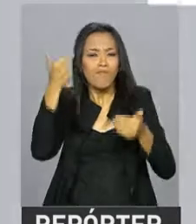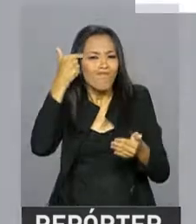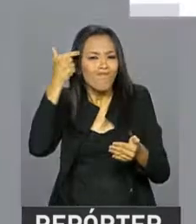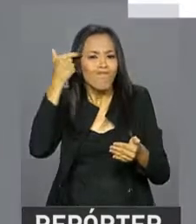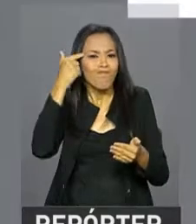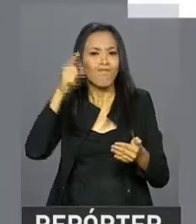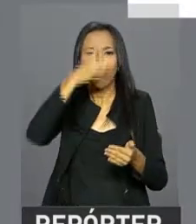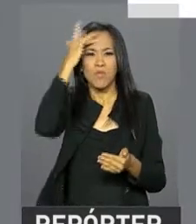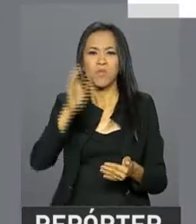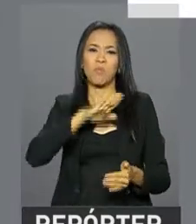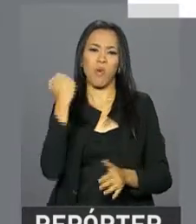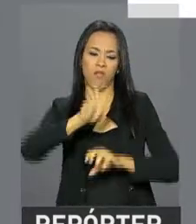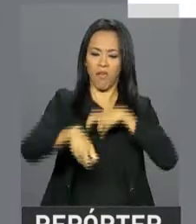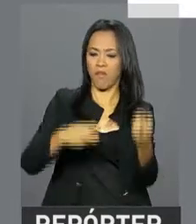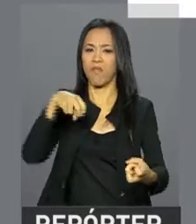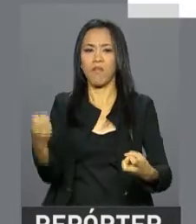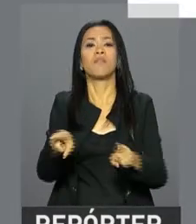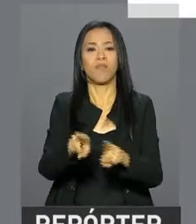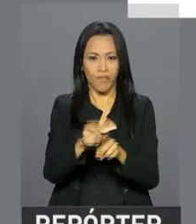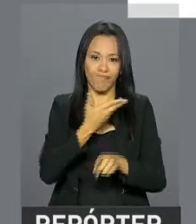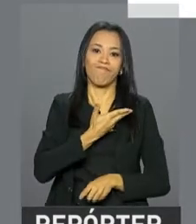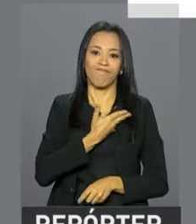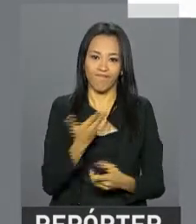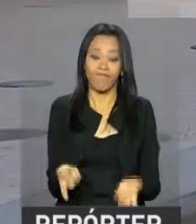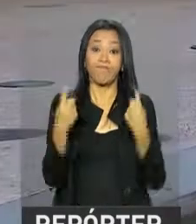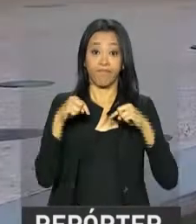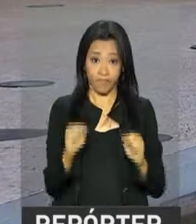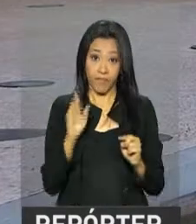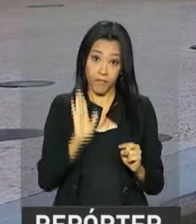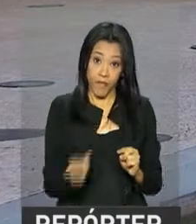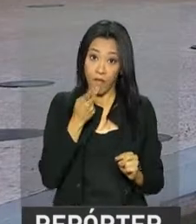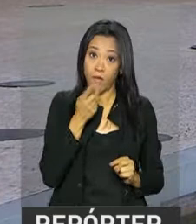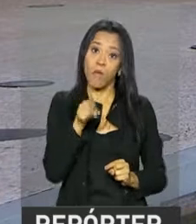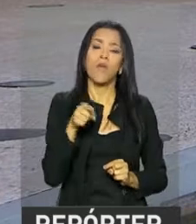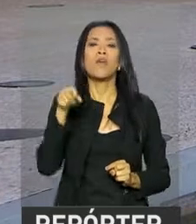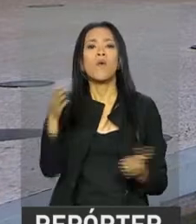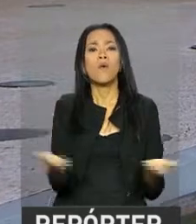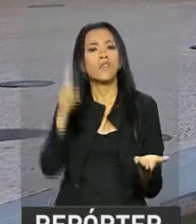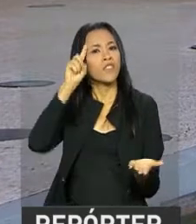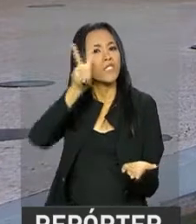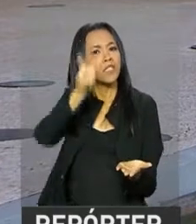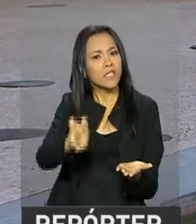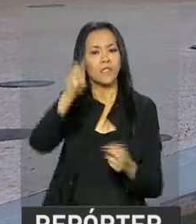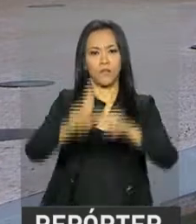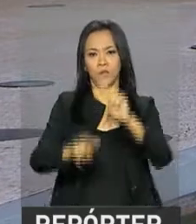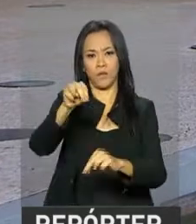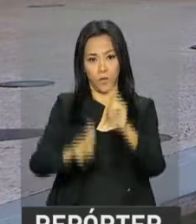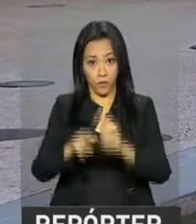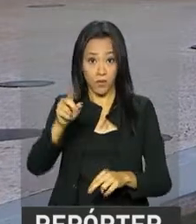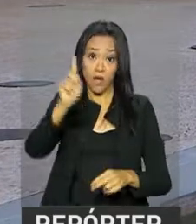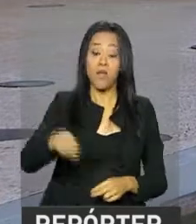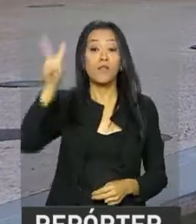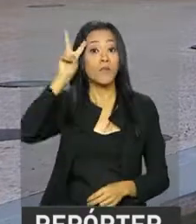vítimas, aos familiares e aos amigos. Bom, Leandro, como você falou, nesse dia 5 de junho, uma